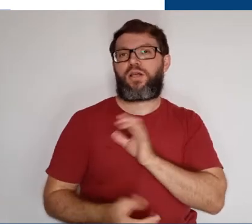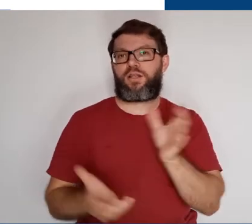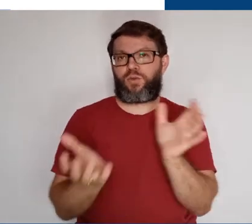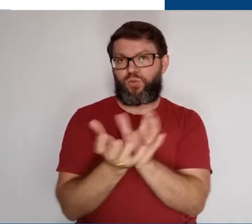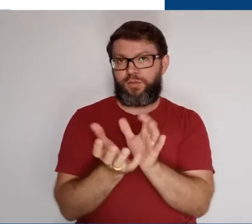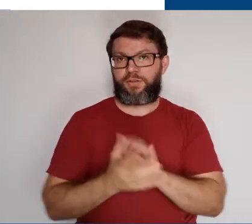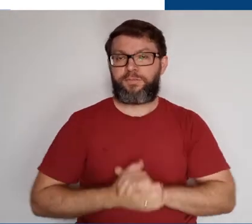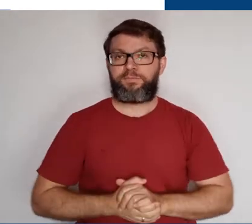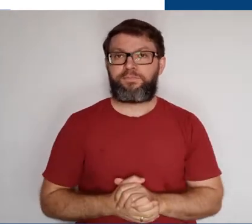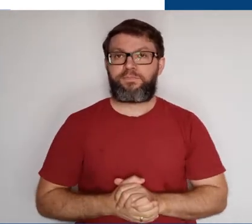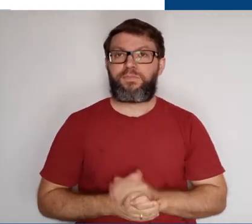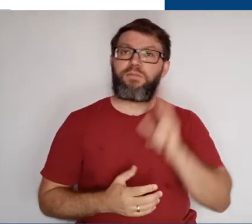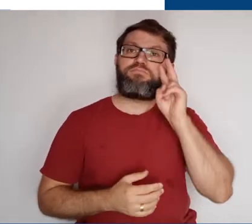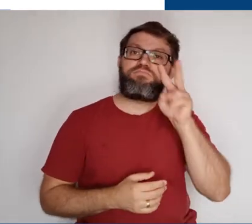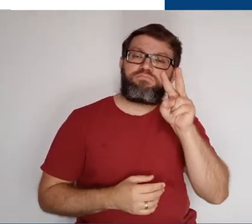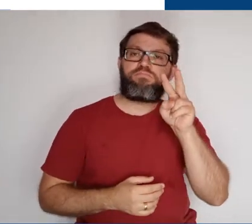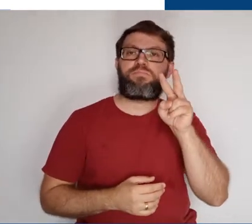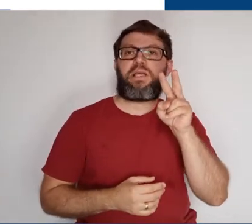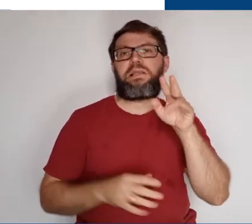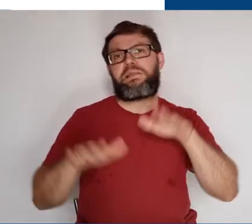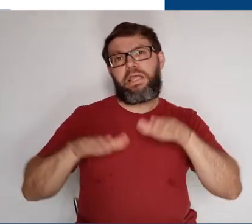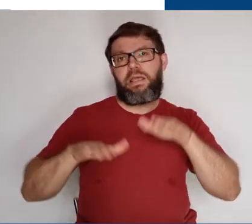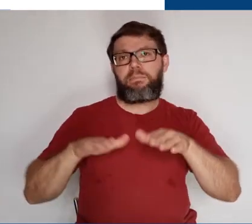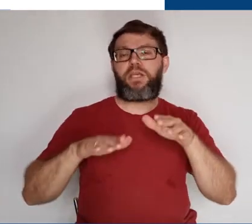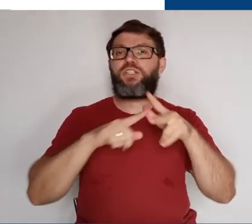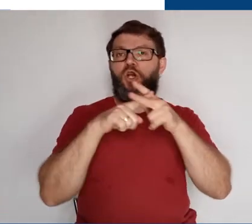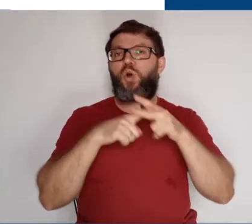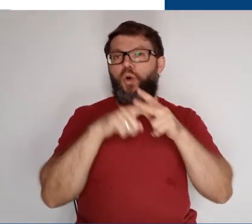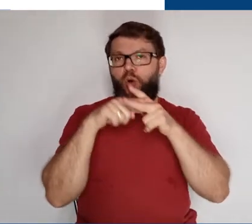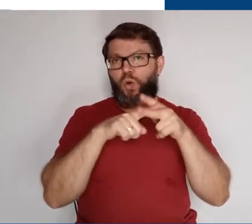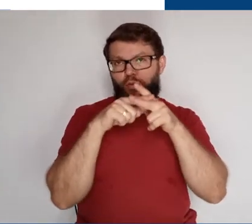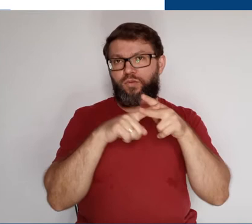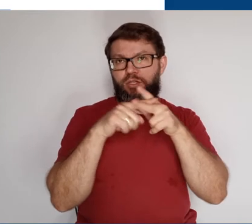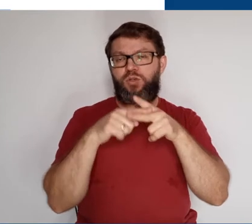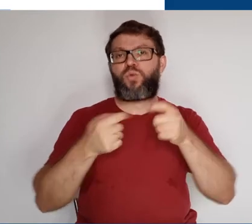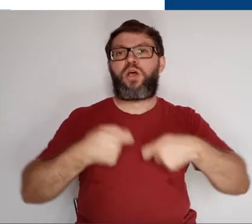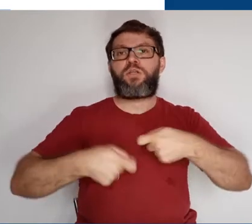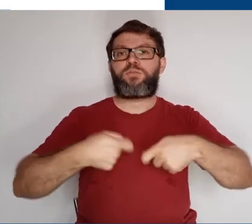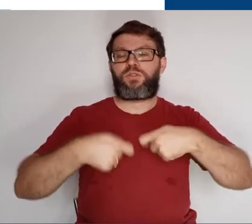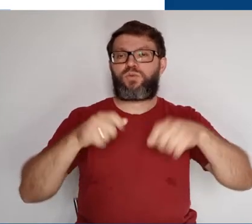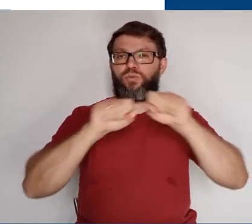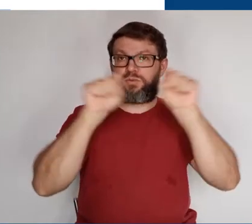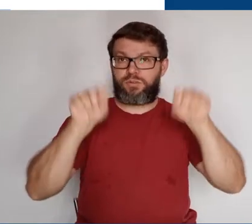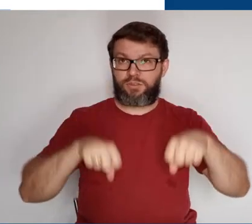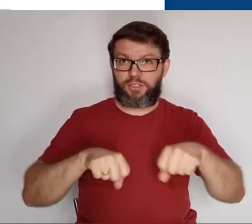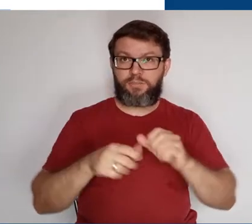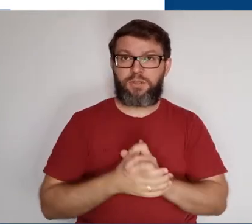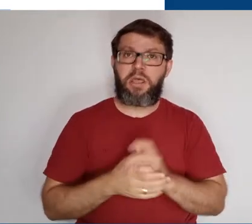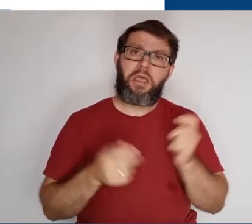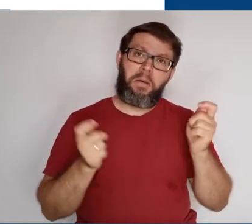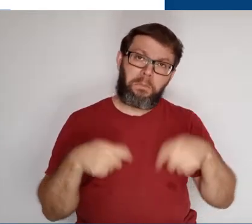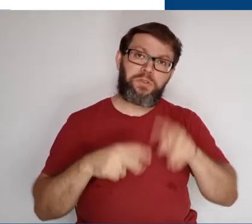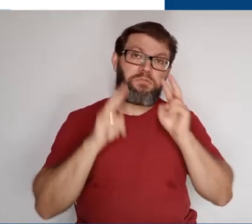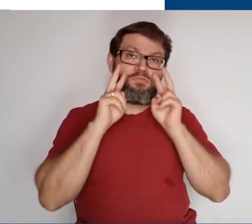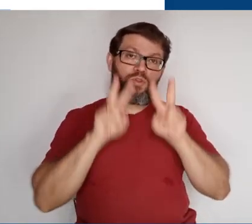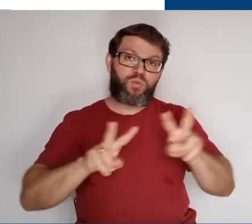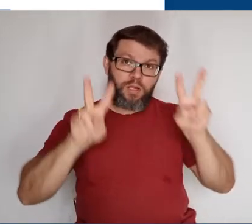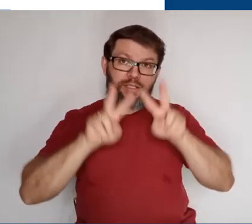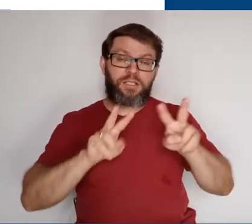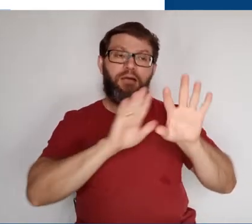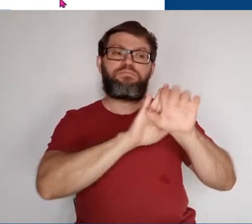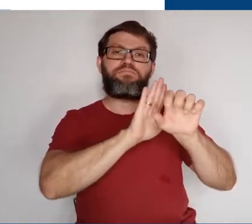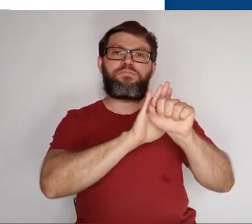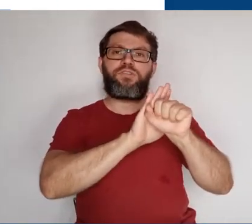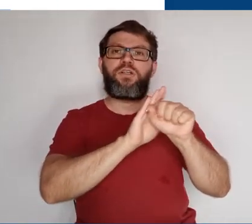turma. A visualização seguinte depende de configurações do administrador do sistema. É possível